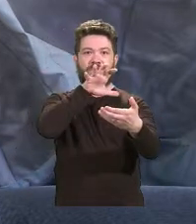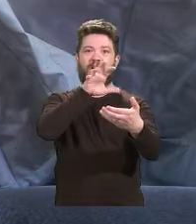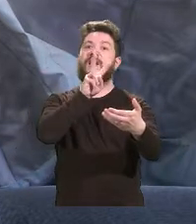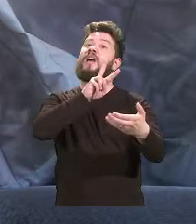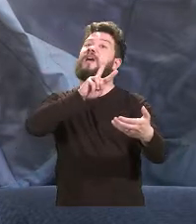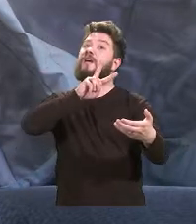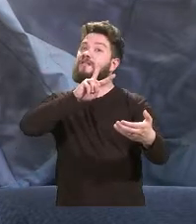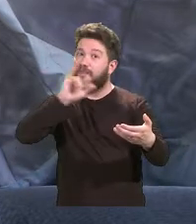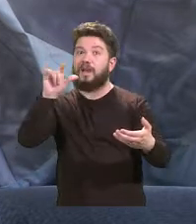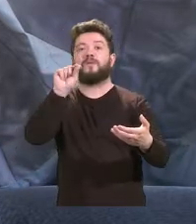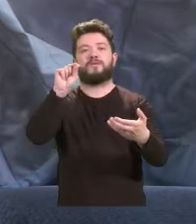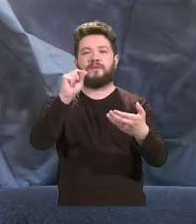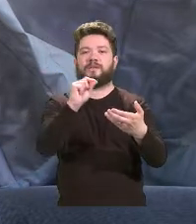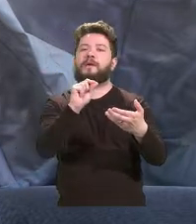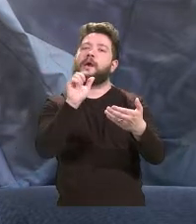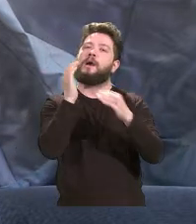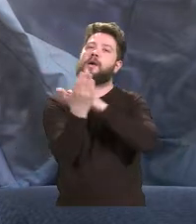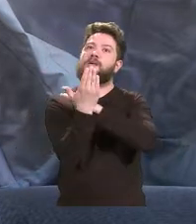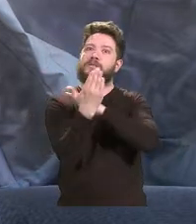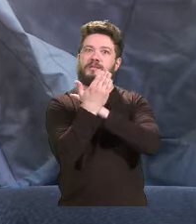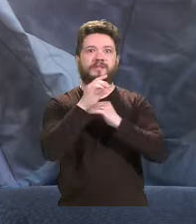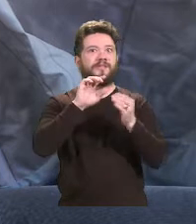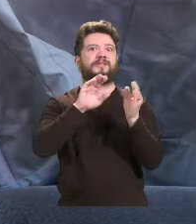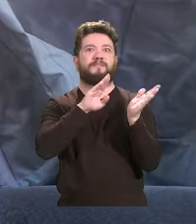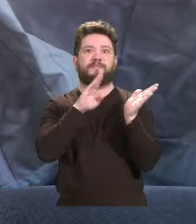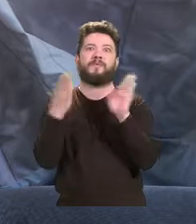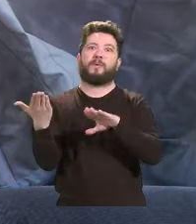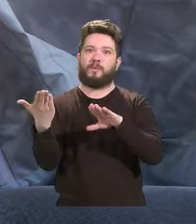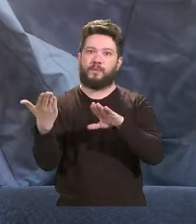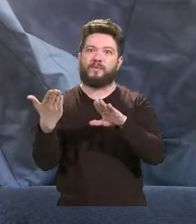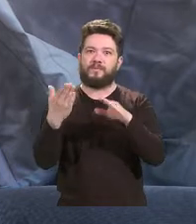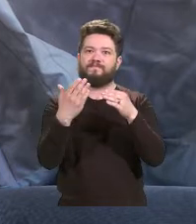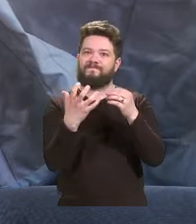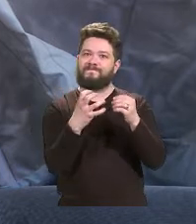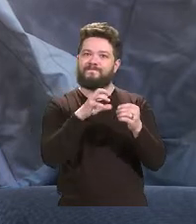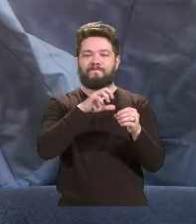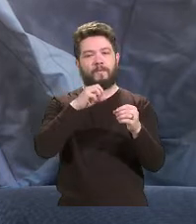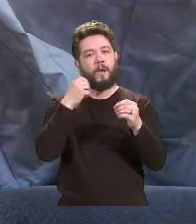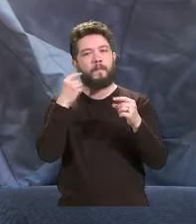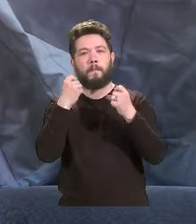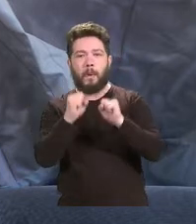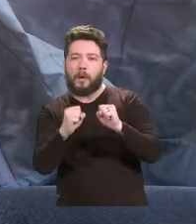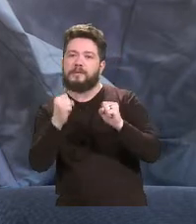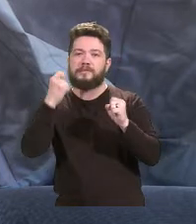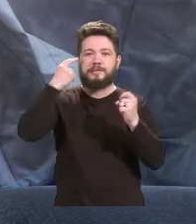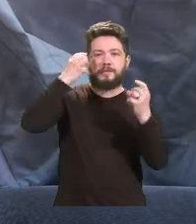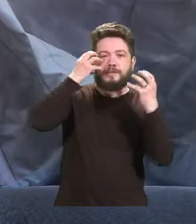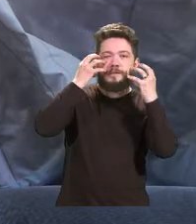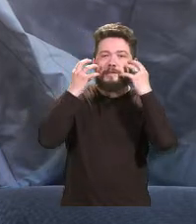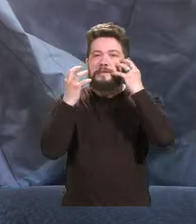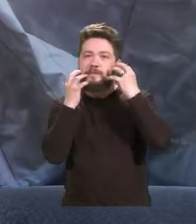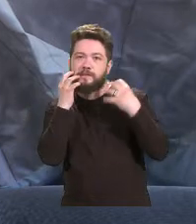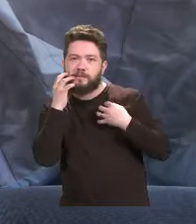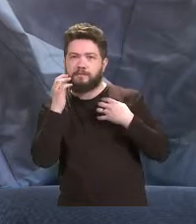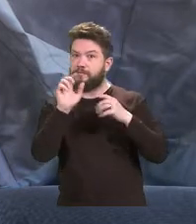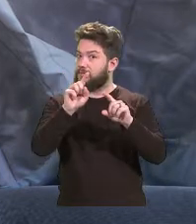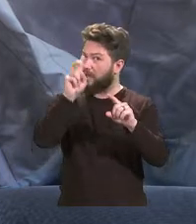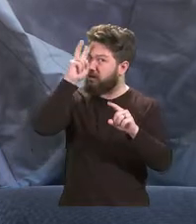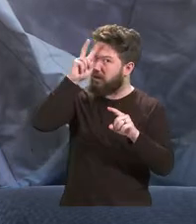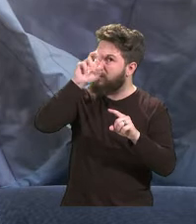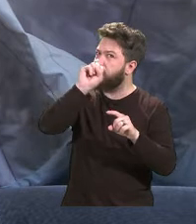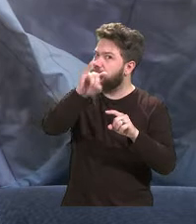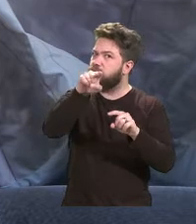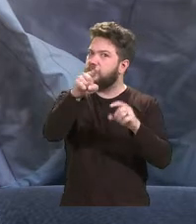machucá-la ainda mais. Dito isso, lembre, quem não quiser matar os pais e amigos,